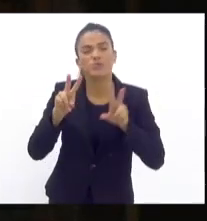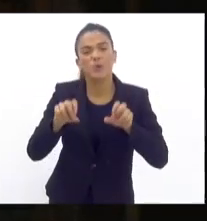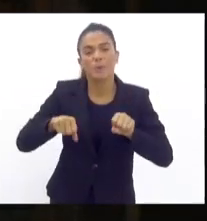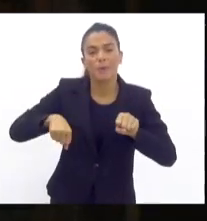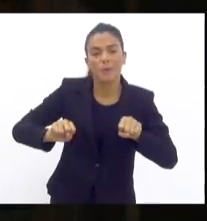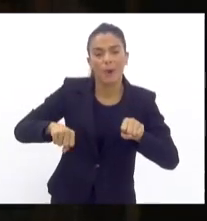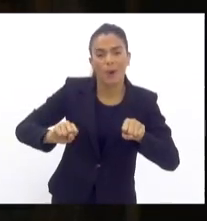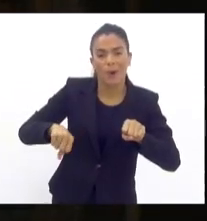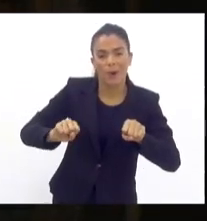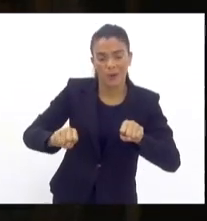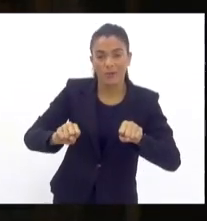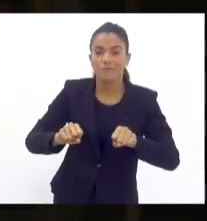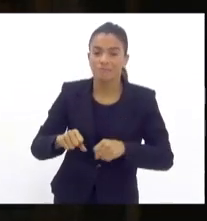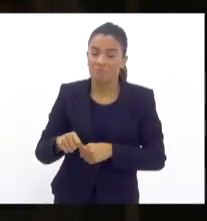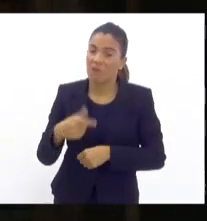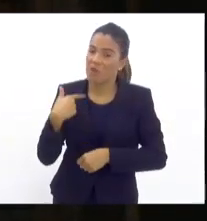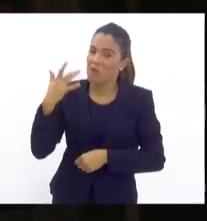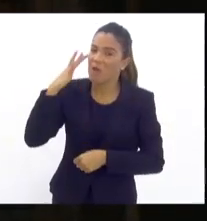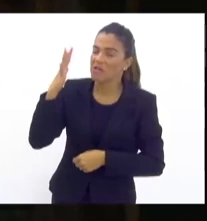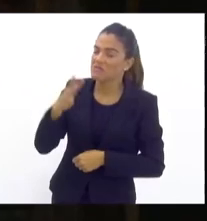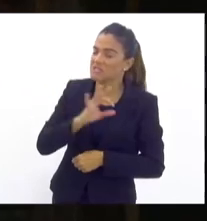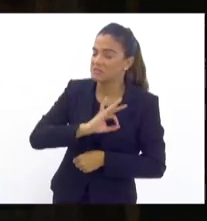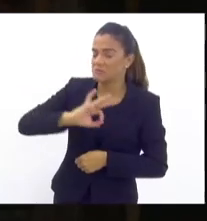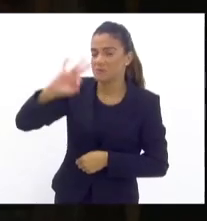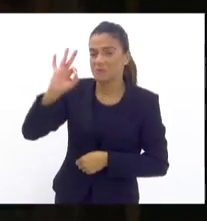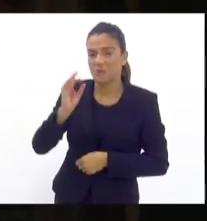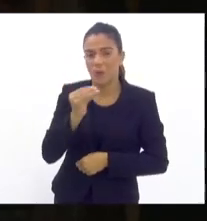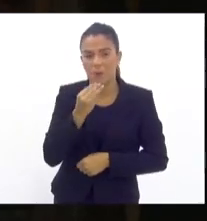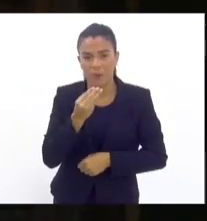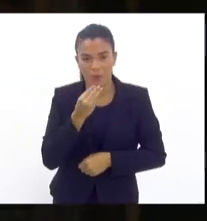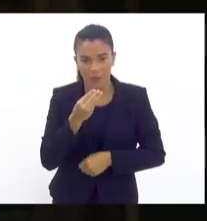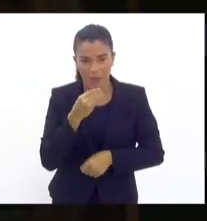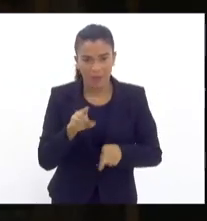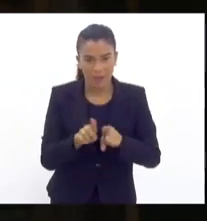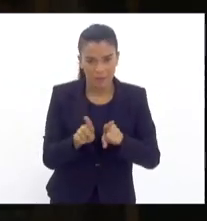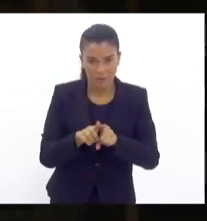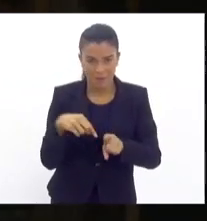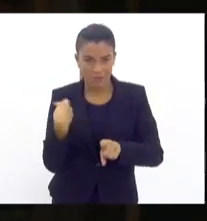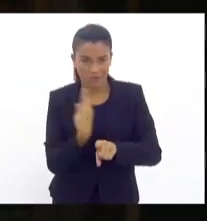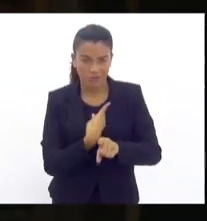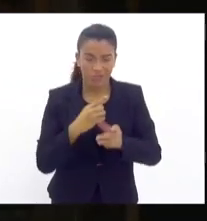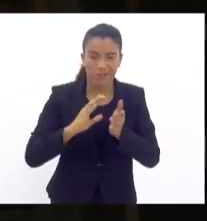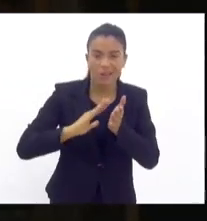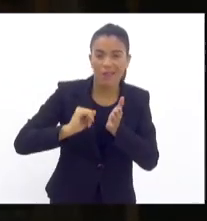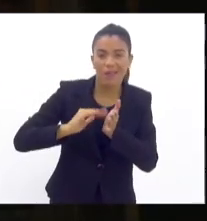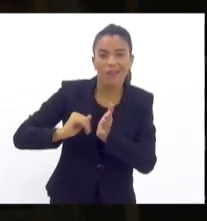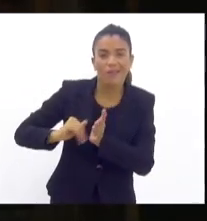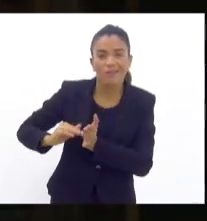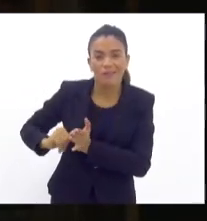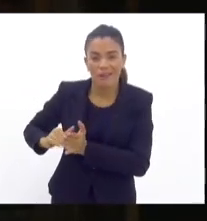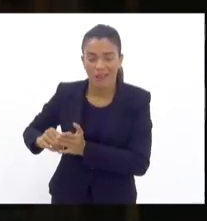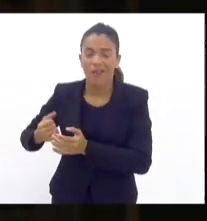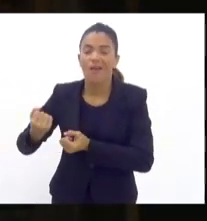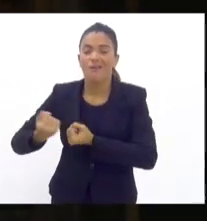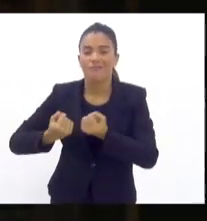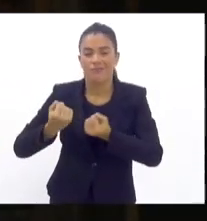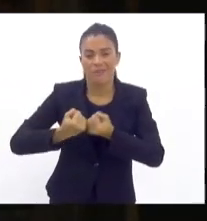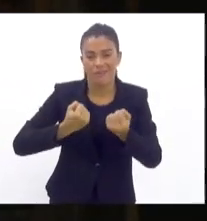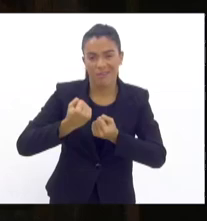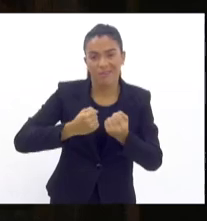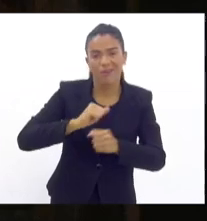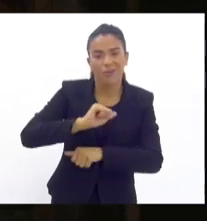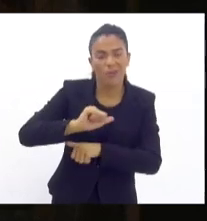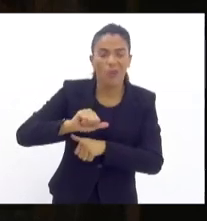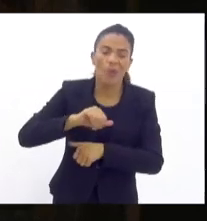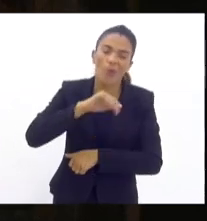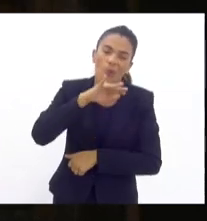disseminado nos grupos, eu acho que vai ser uma excelente oportunidade também para a gente retirar alguns veículos adulterados de uma